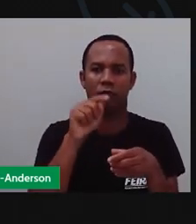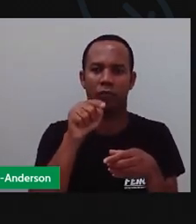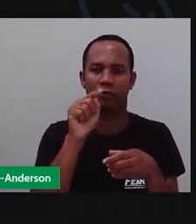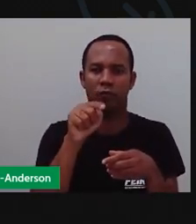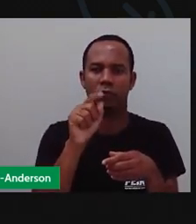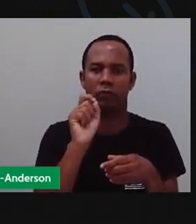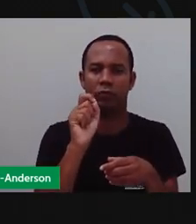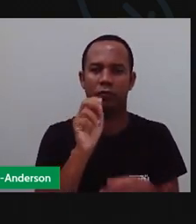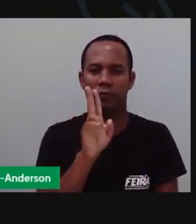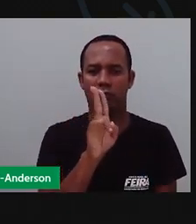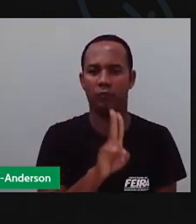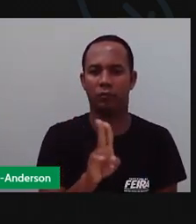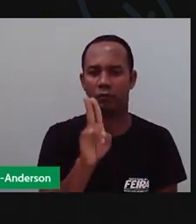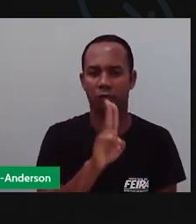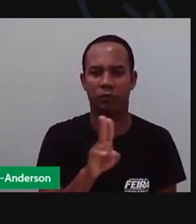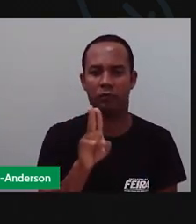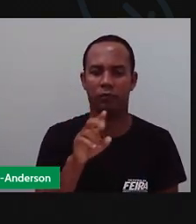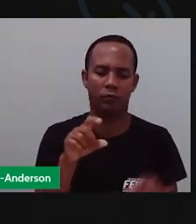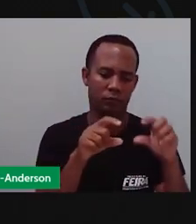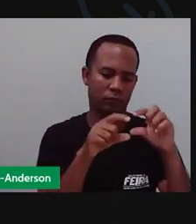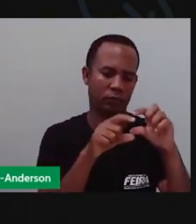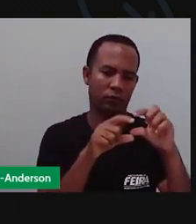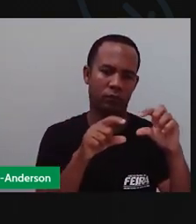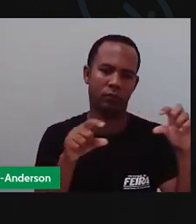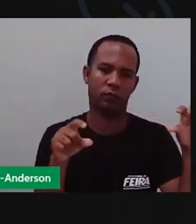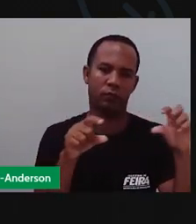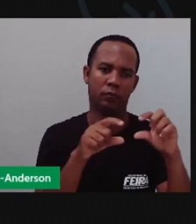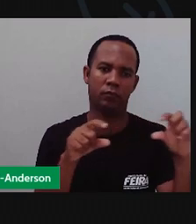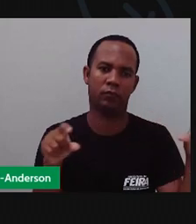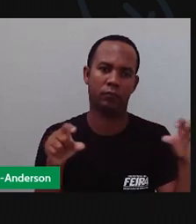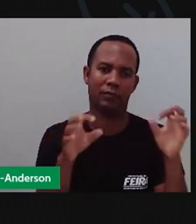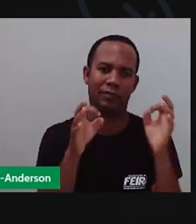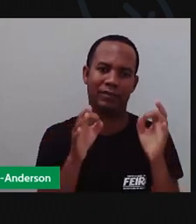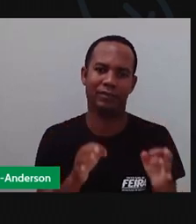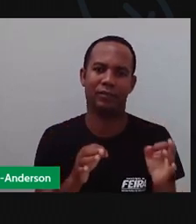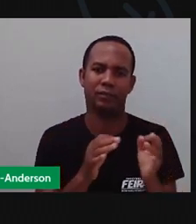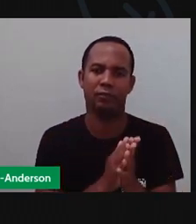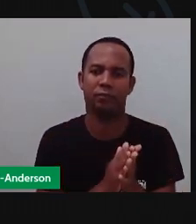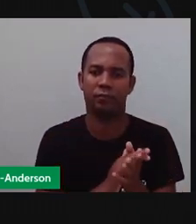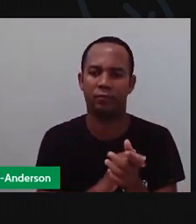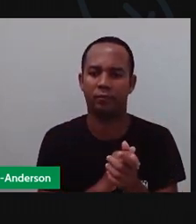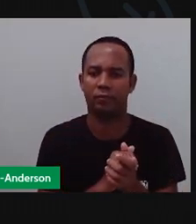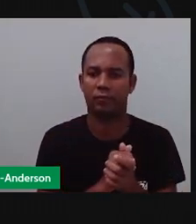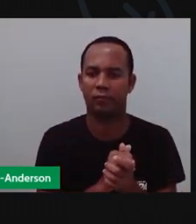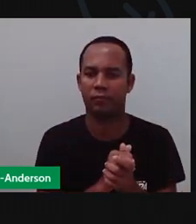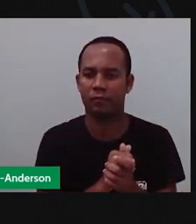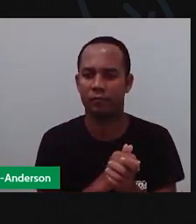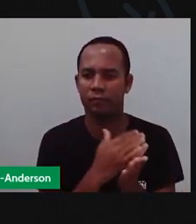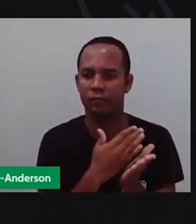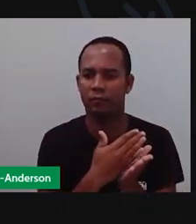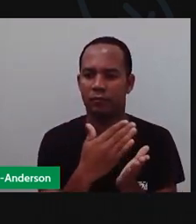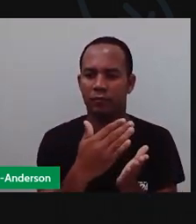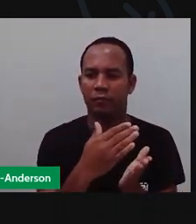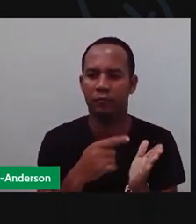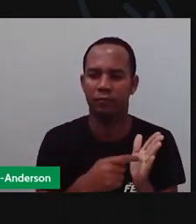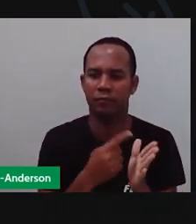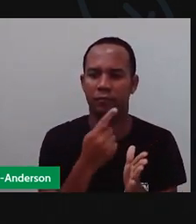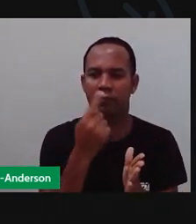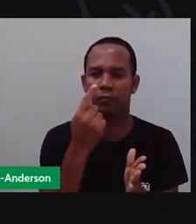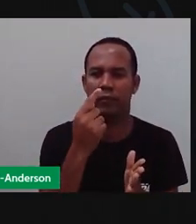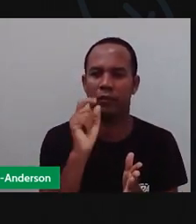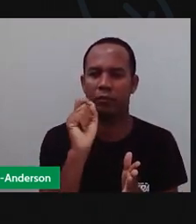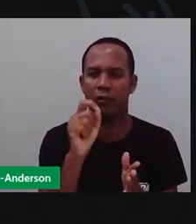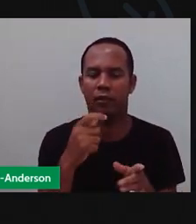utilizar a régua, porque eu preciso que ela seja o quê? Bem certinha, né? Então, vamos lá. Vamos começar. Primeiro, eu preciso do quê?